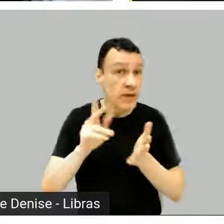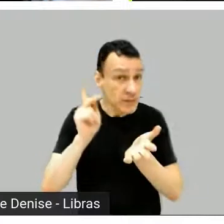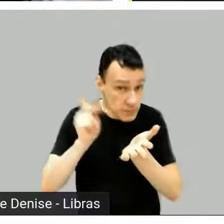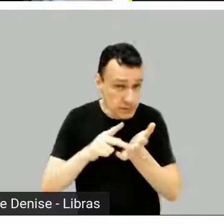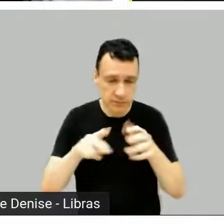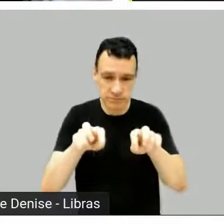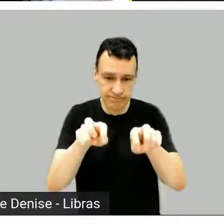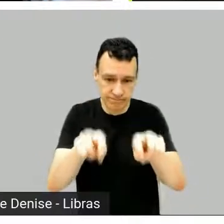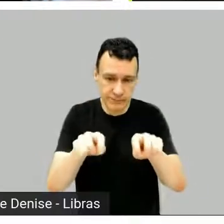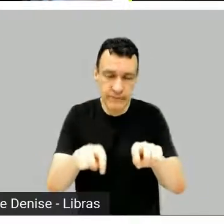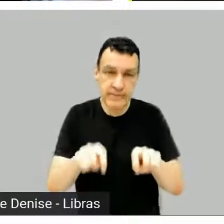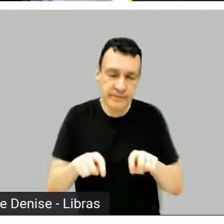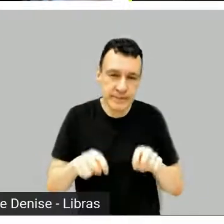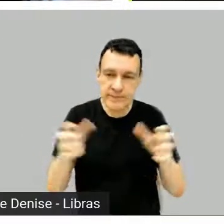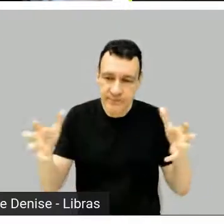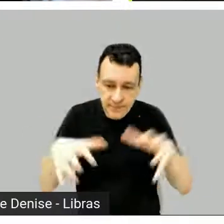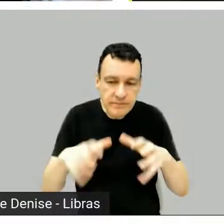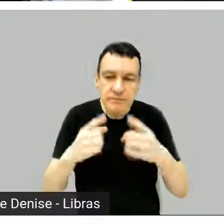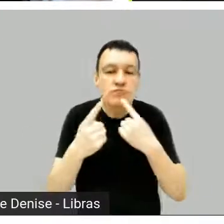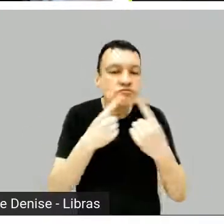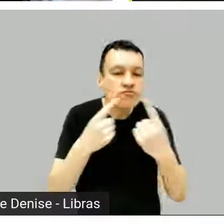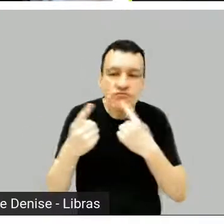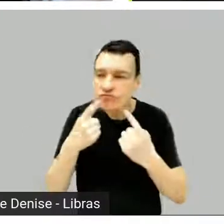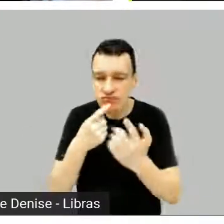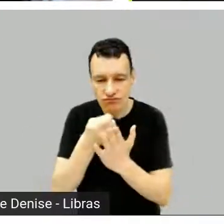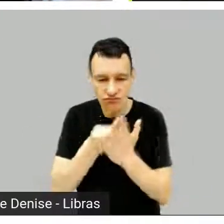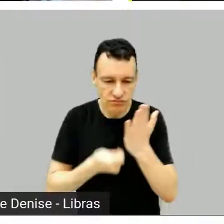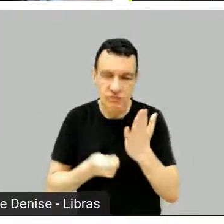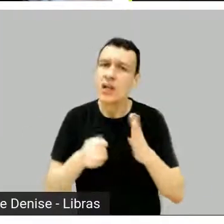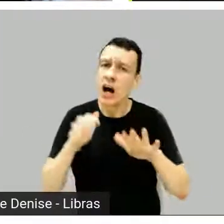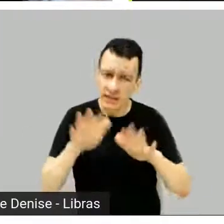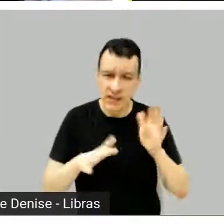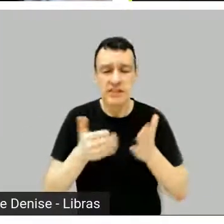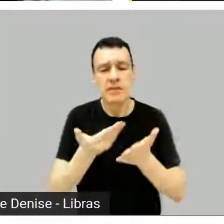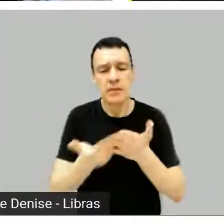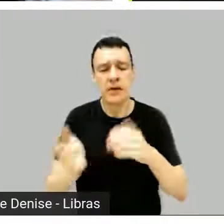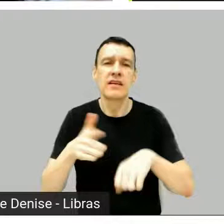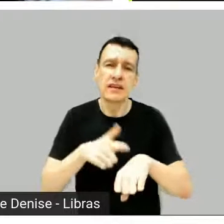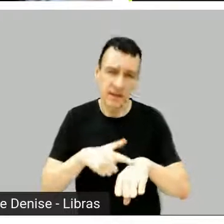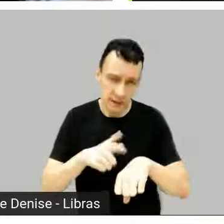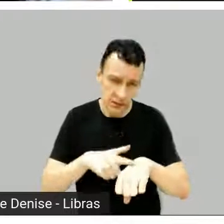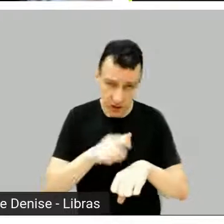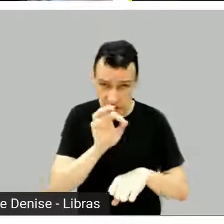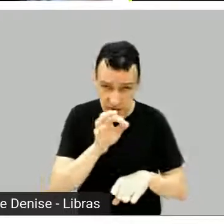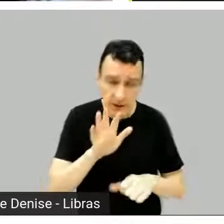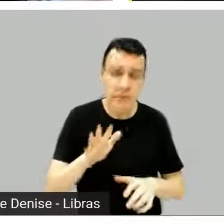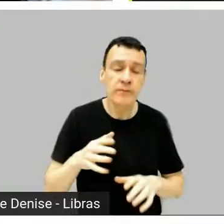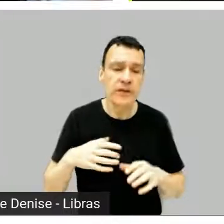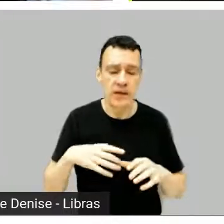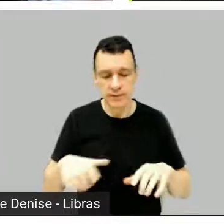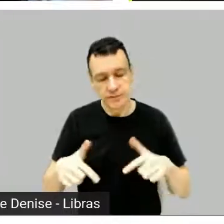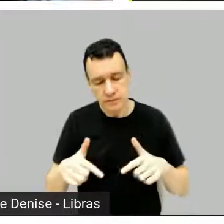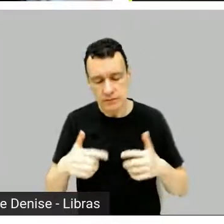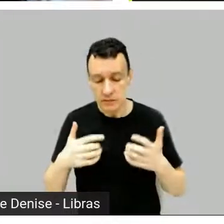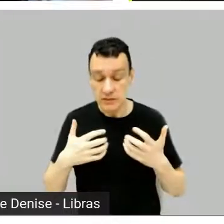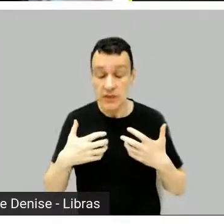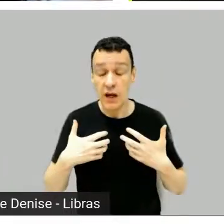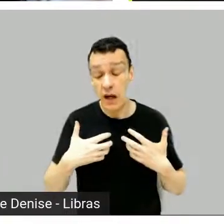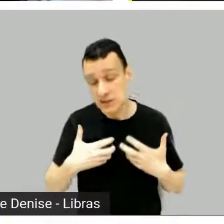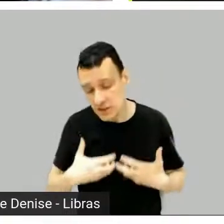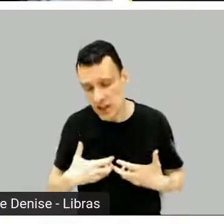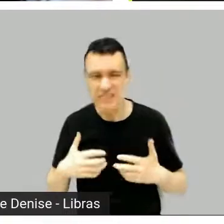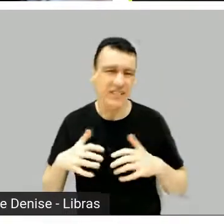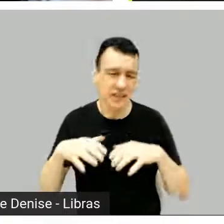ela te, você desperdiça tempo, né, porque você está ali, uma hora cansa, uma hora as pessoas ficam vendo meme,